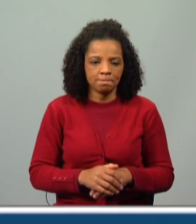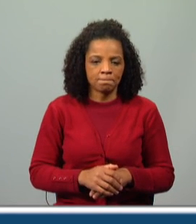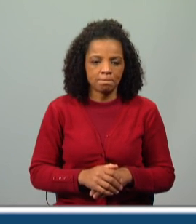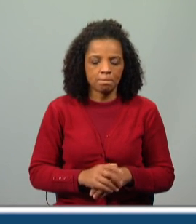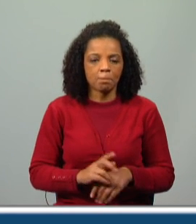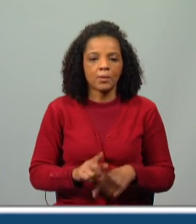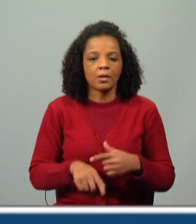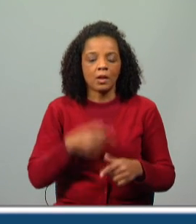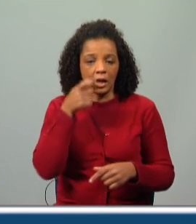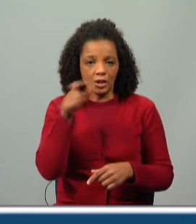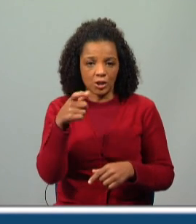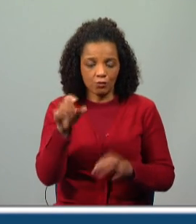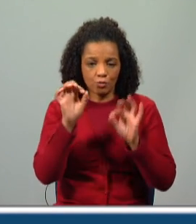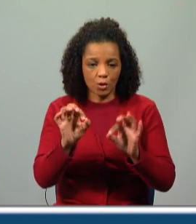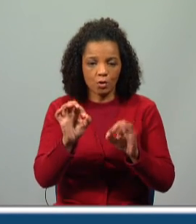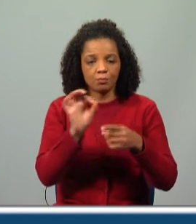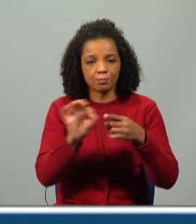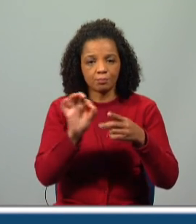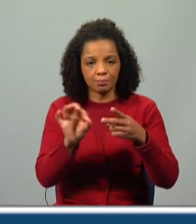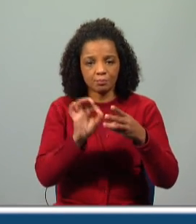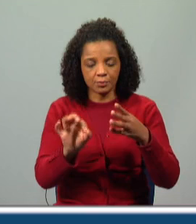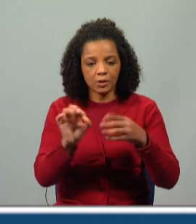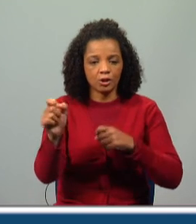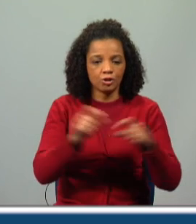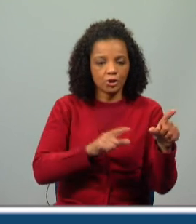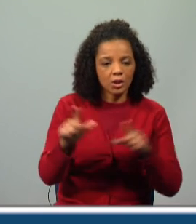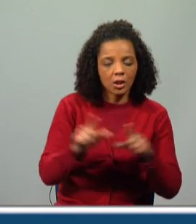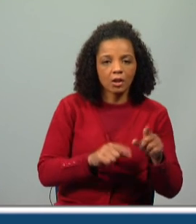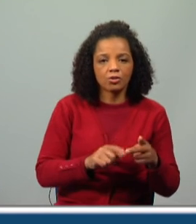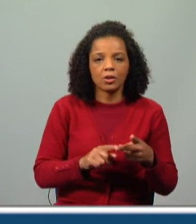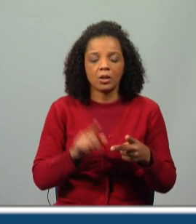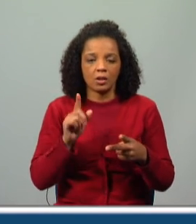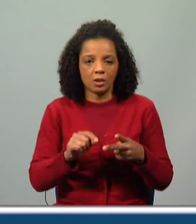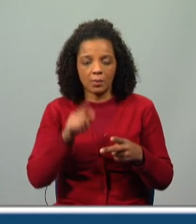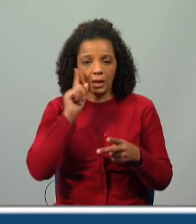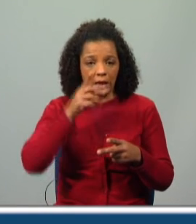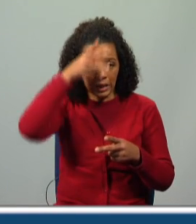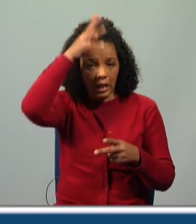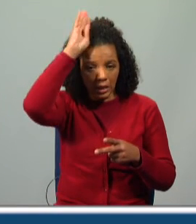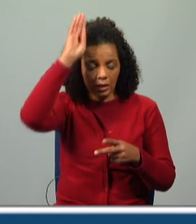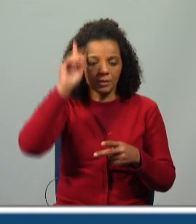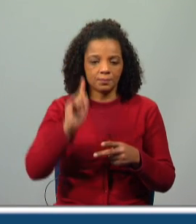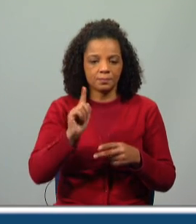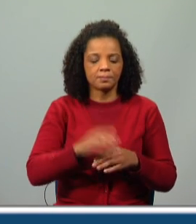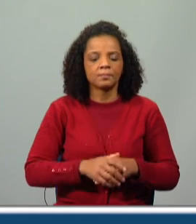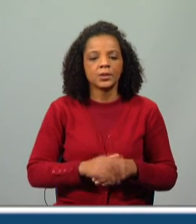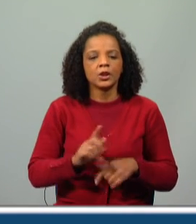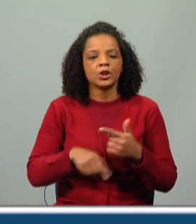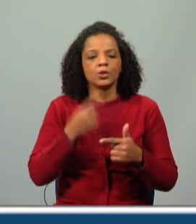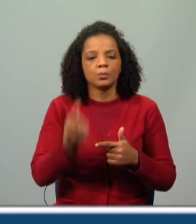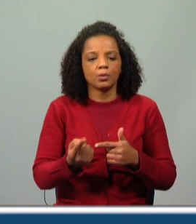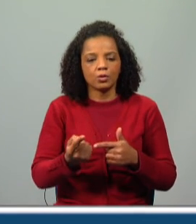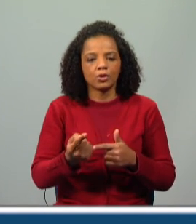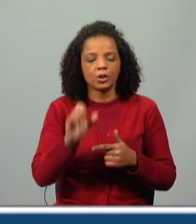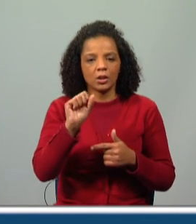depois dos adjetivos, porque caracterizamos as estrelas, caracterizamos a galinha e a ideia era passarmos depois aqui